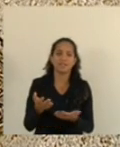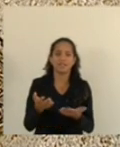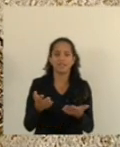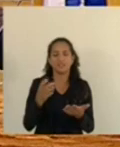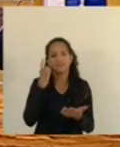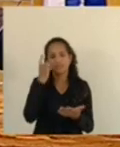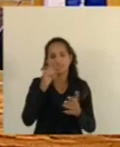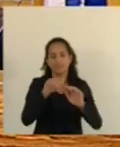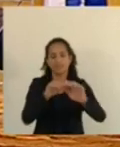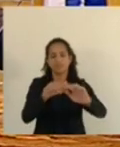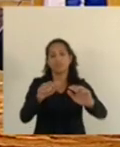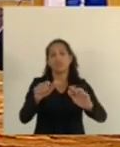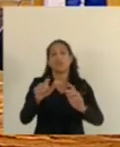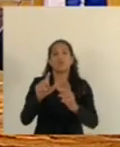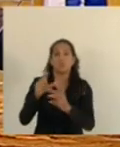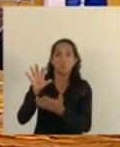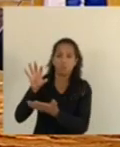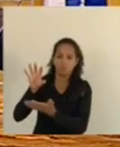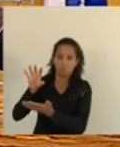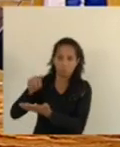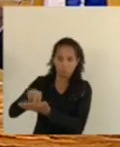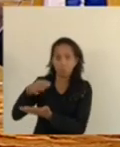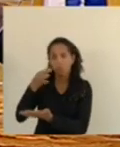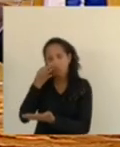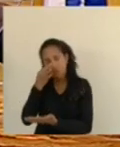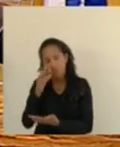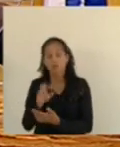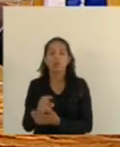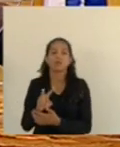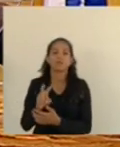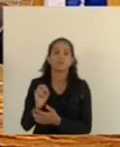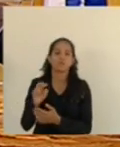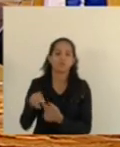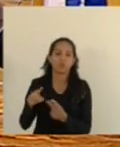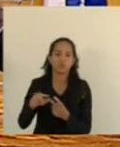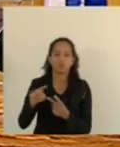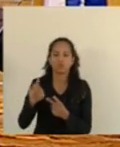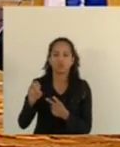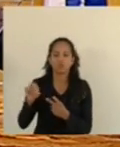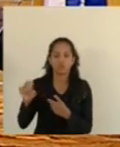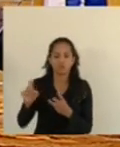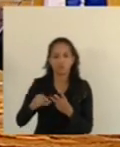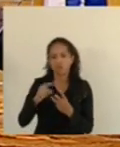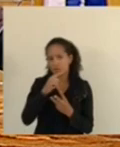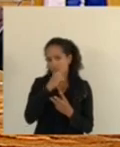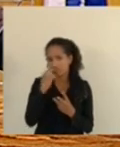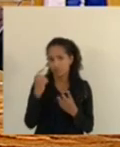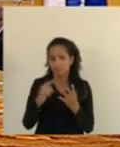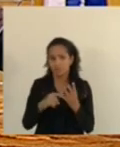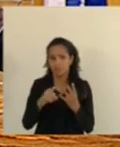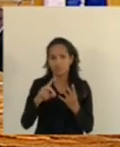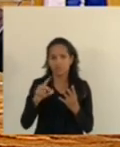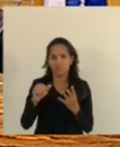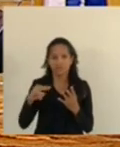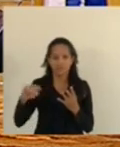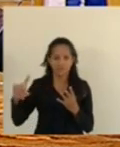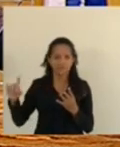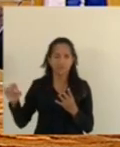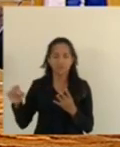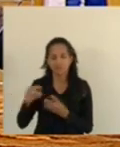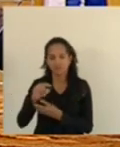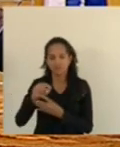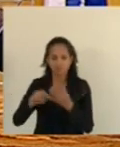deputado Carlos Von, deputado Torino, deputado Capitão Susson e deputado Danilo Baiense.